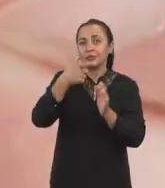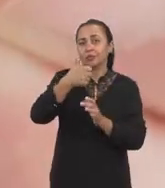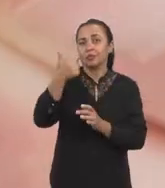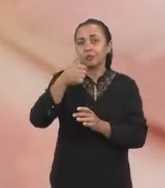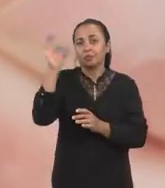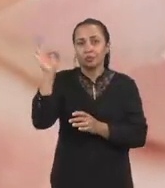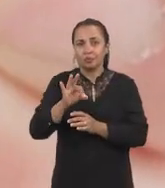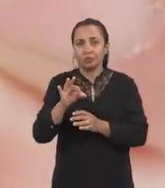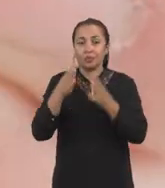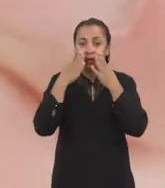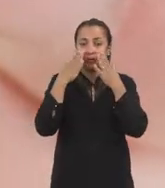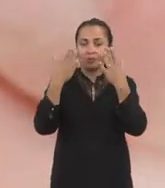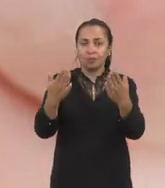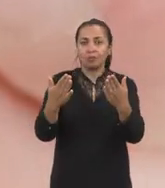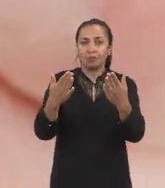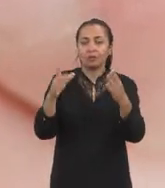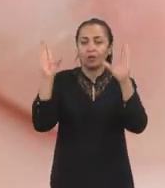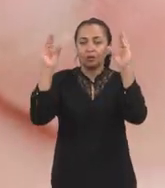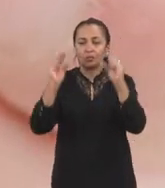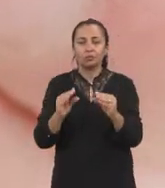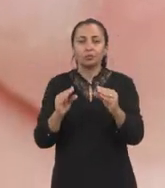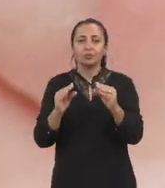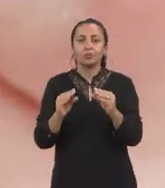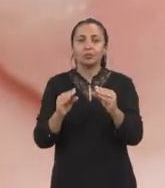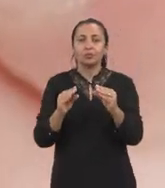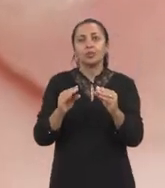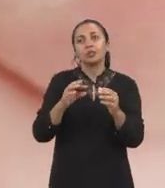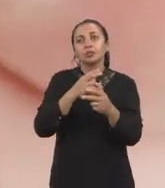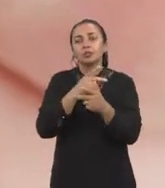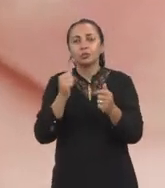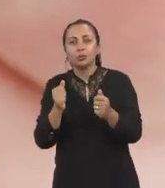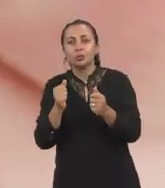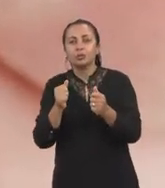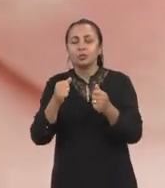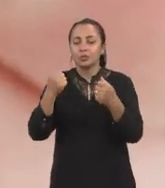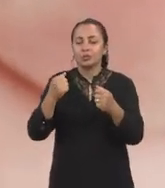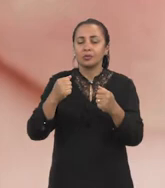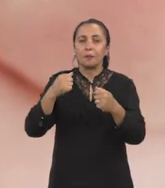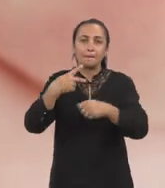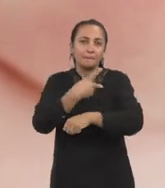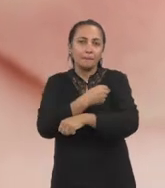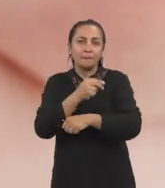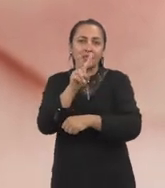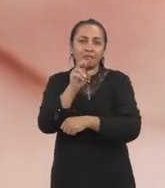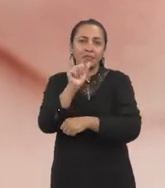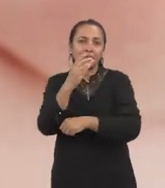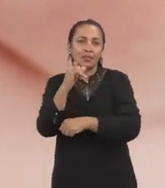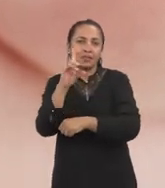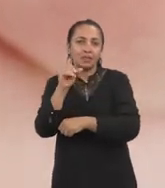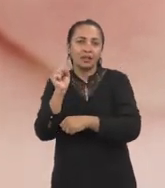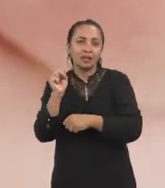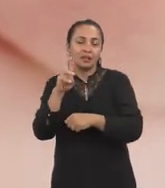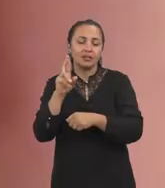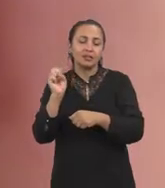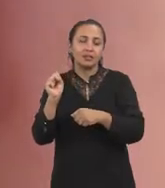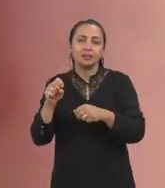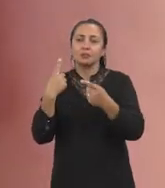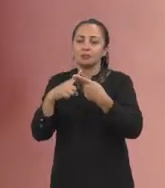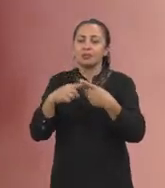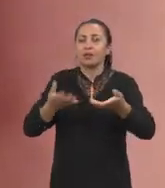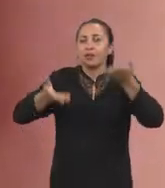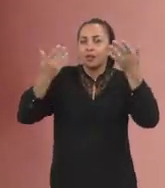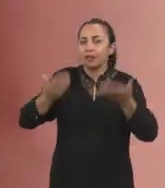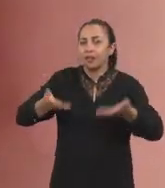Isso é reflexo na redução do diagnóstico de casos pós-bacilares, que são casos mais leves, e,